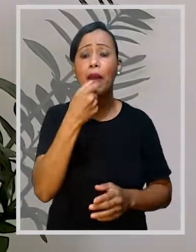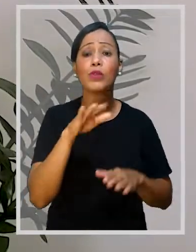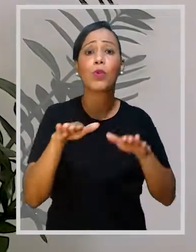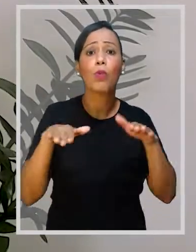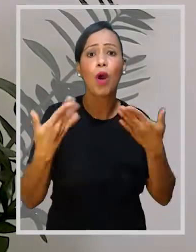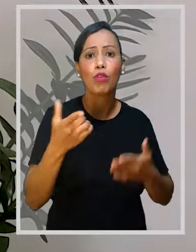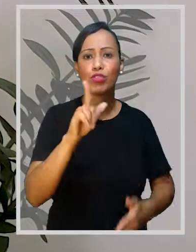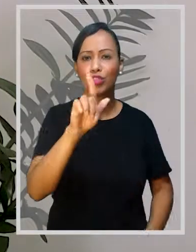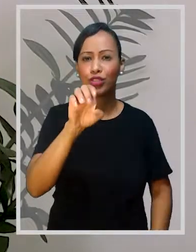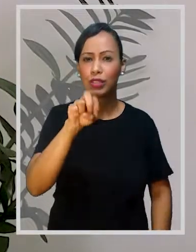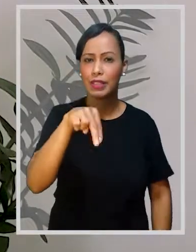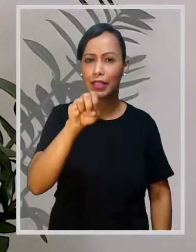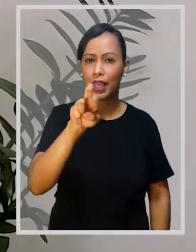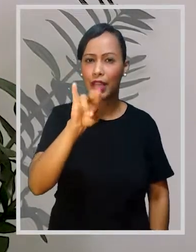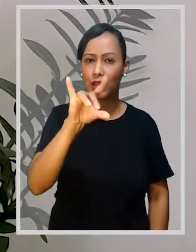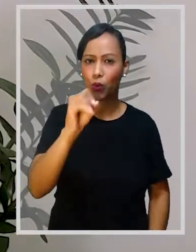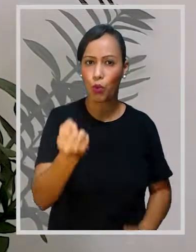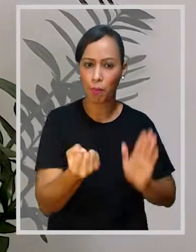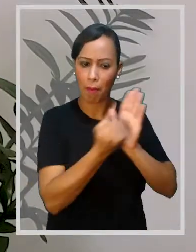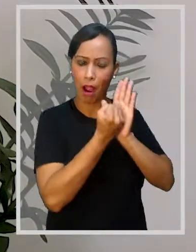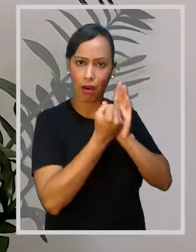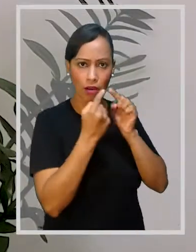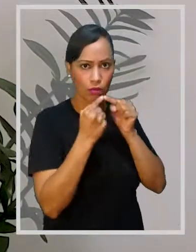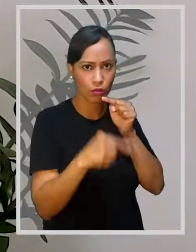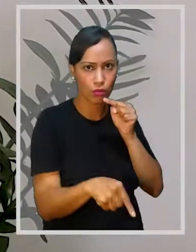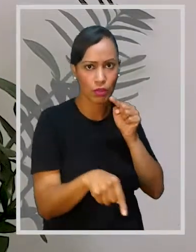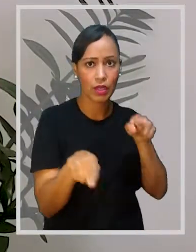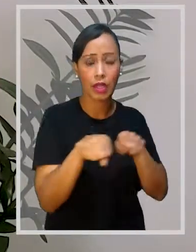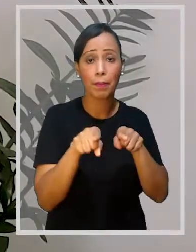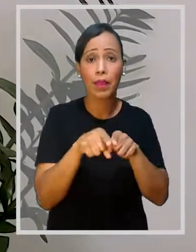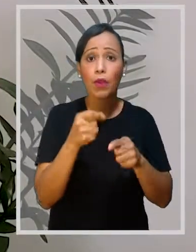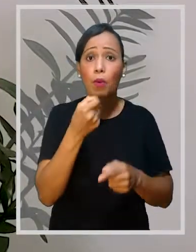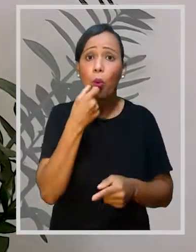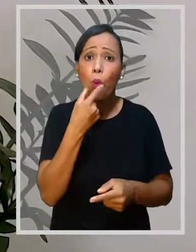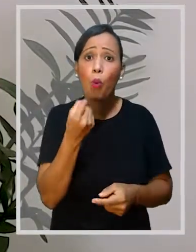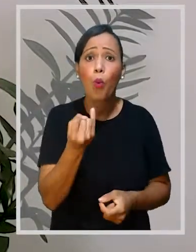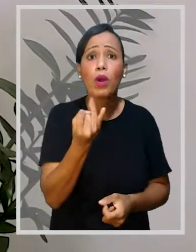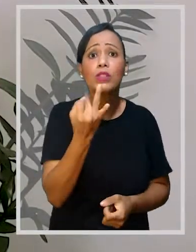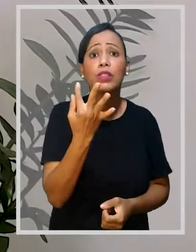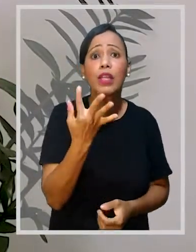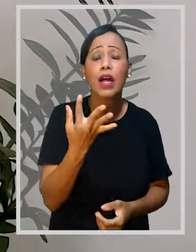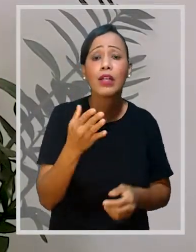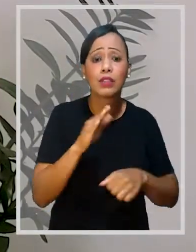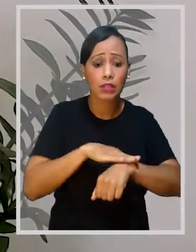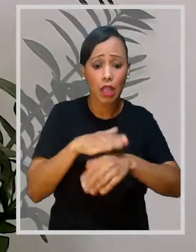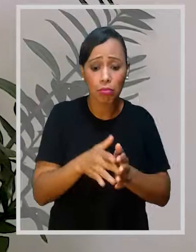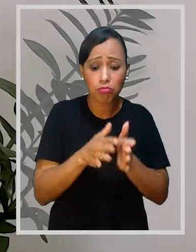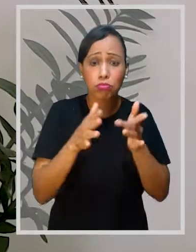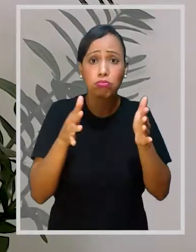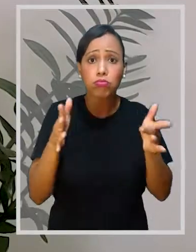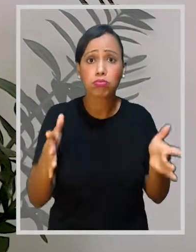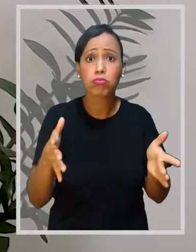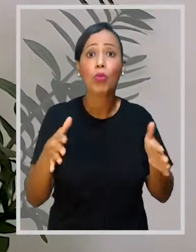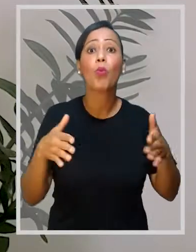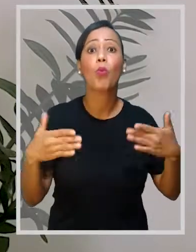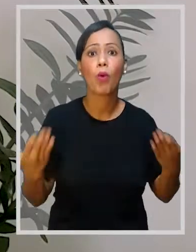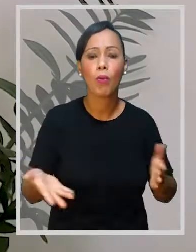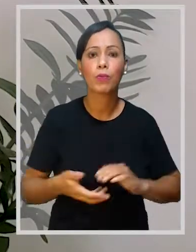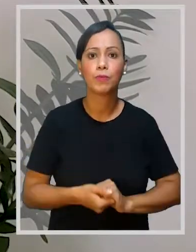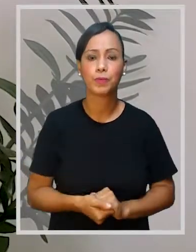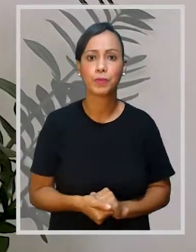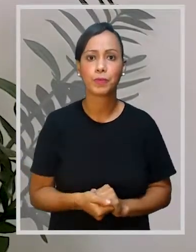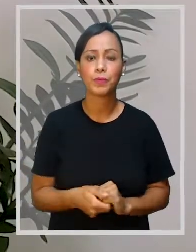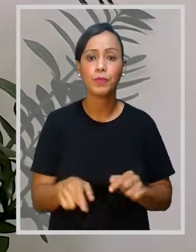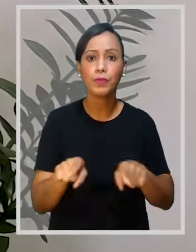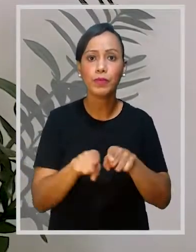Nome do princípio ativo, o nome genérico não comercial Dose, posologia, quanto tomar, quando